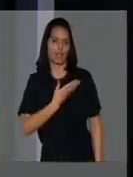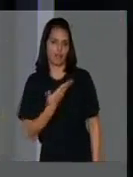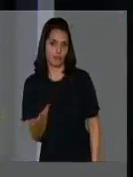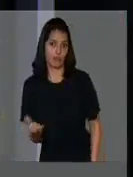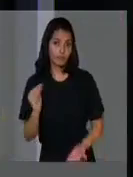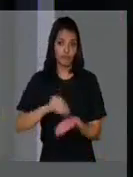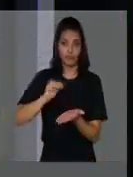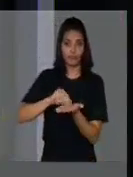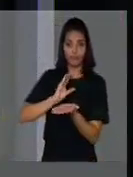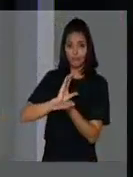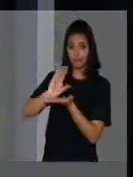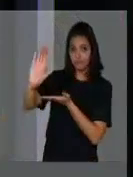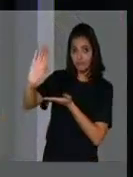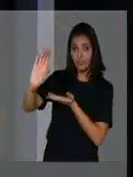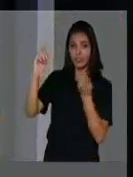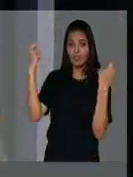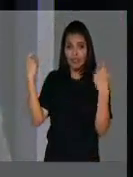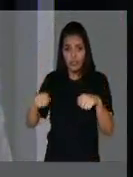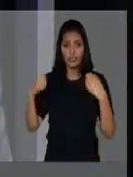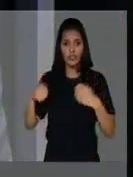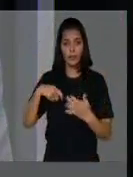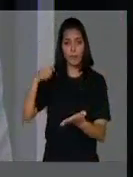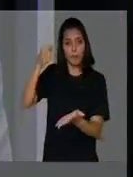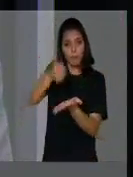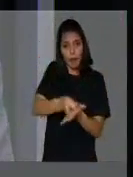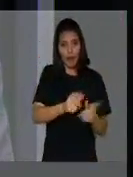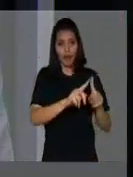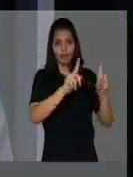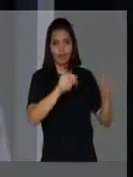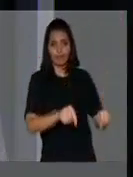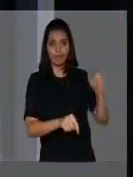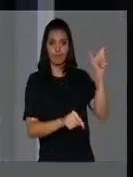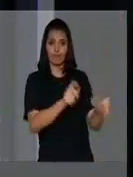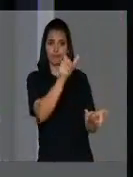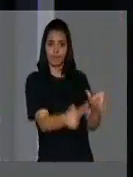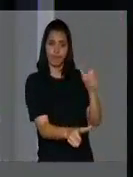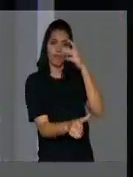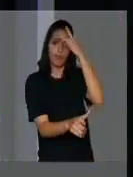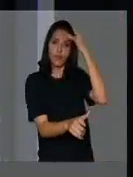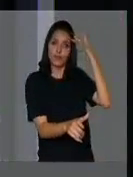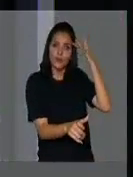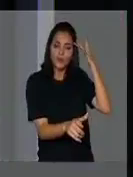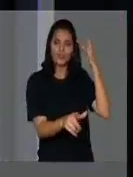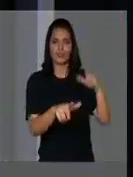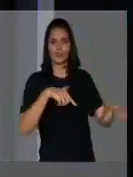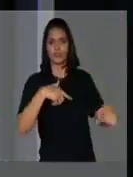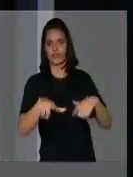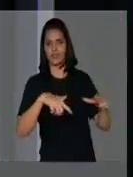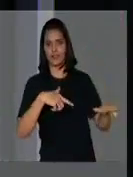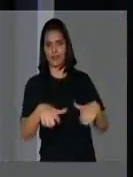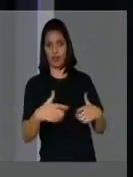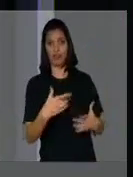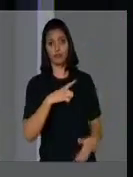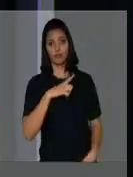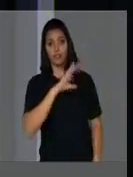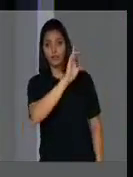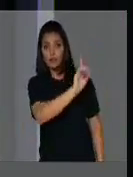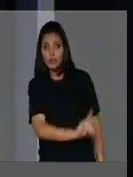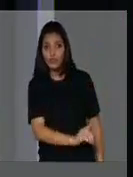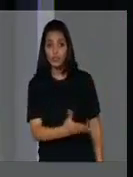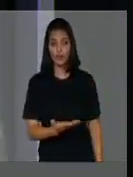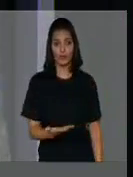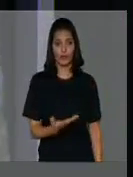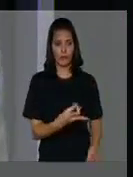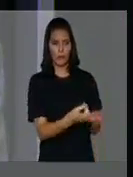necessários para que seja pago ao funcionalismo, às pessoas que têm por direito, que são